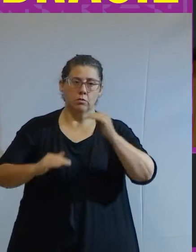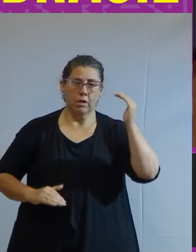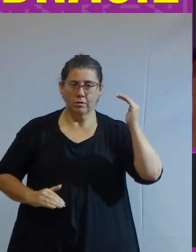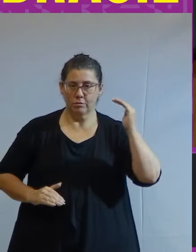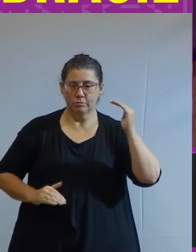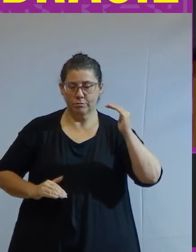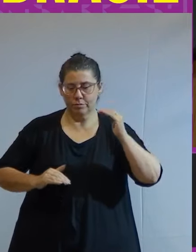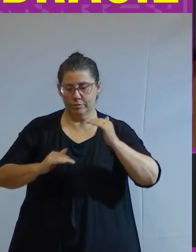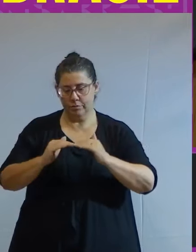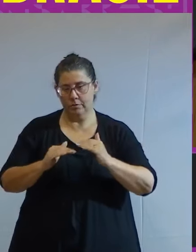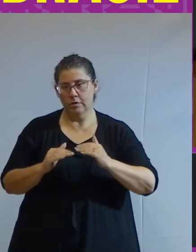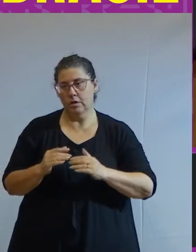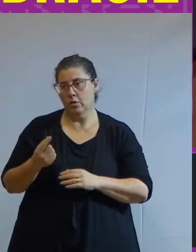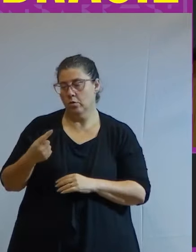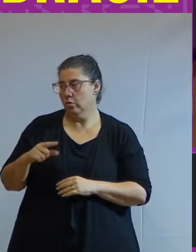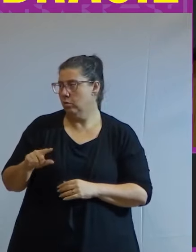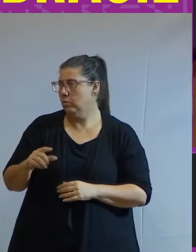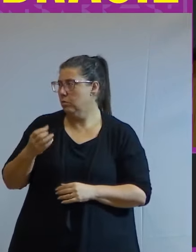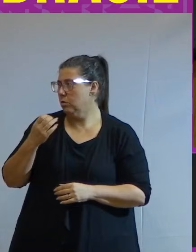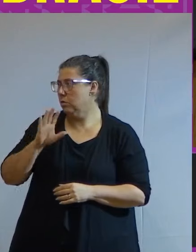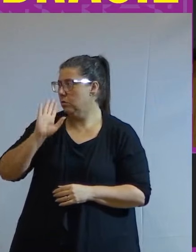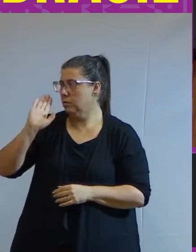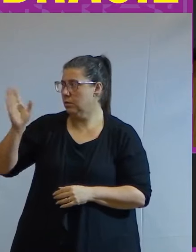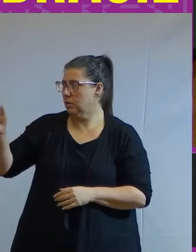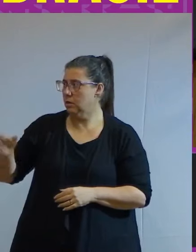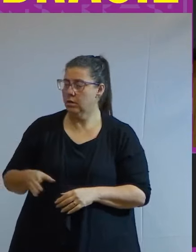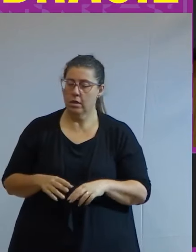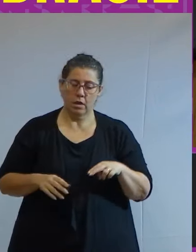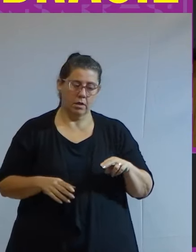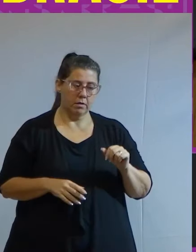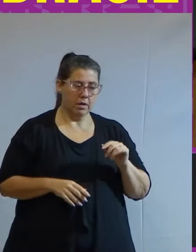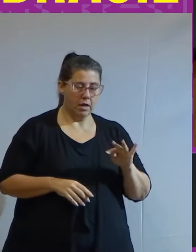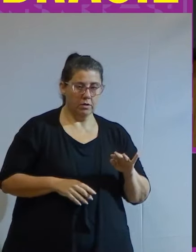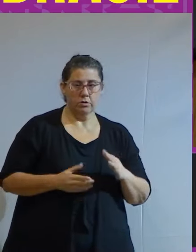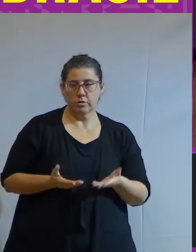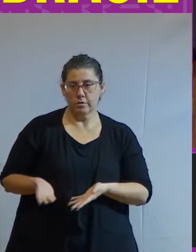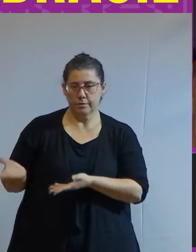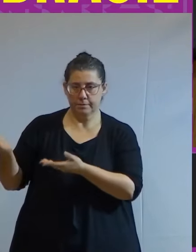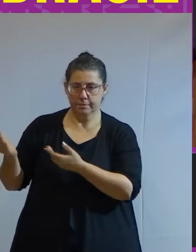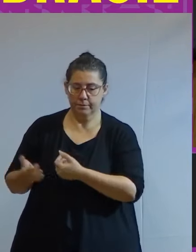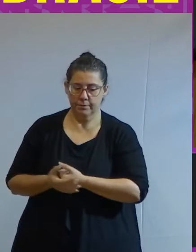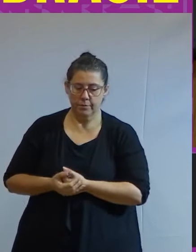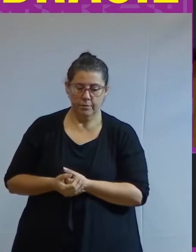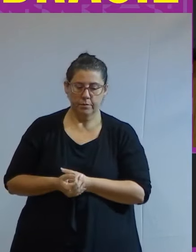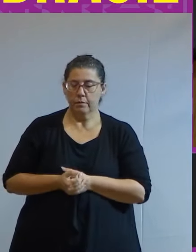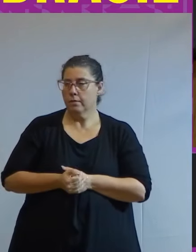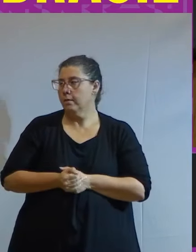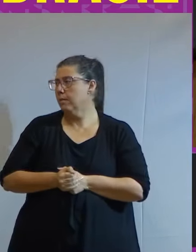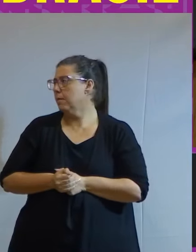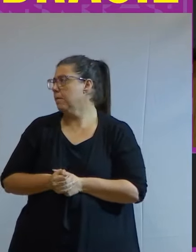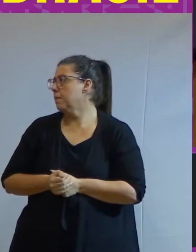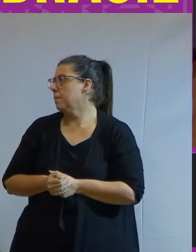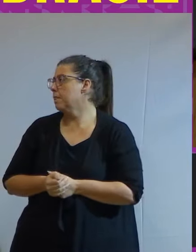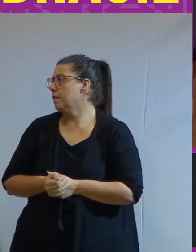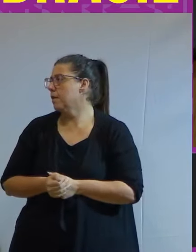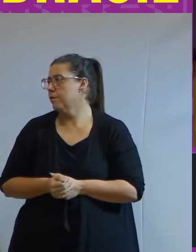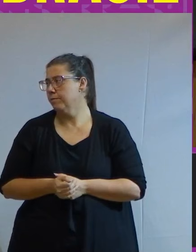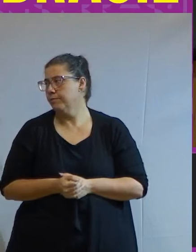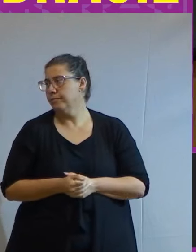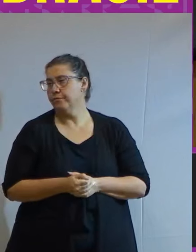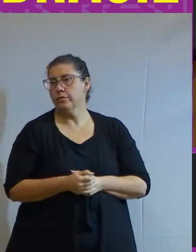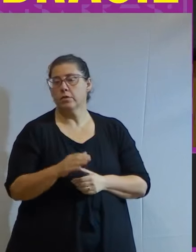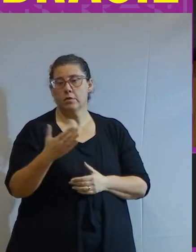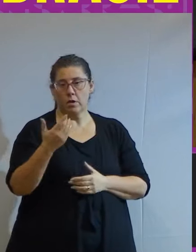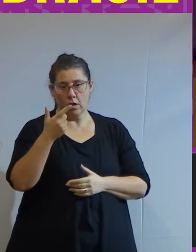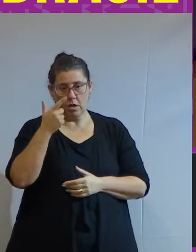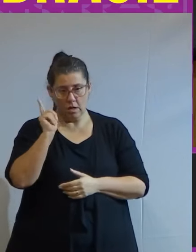acho que a última pergunta foi muito direcionada para a Nath então vou passar a palavra para ela bom antes